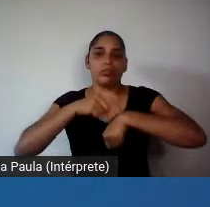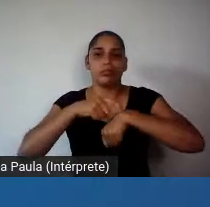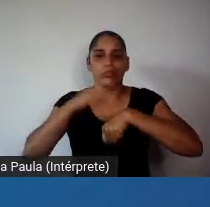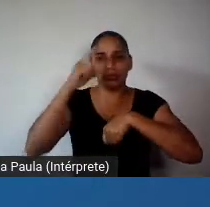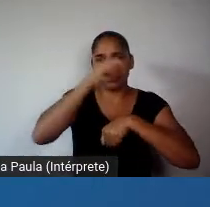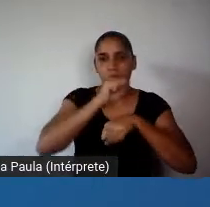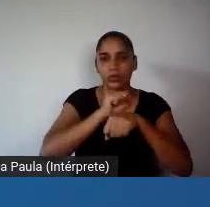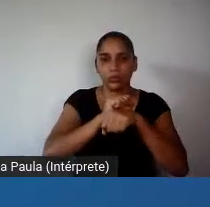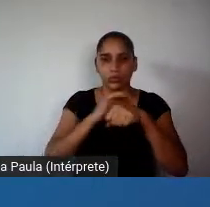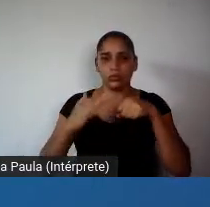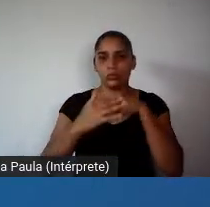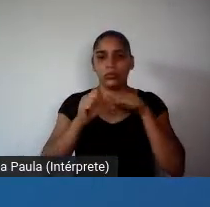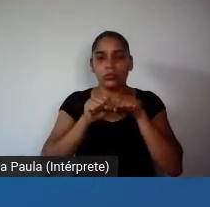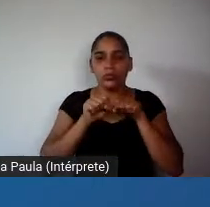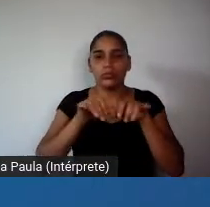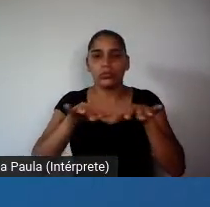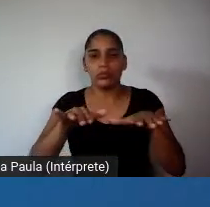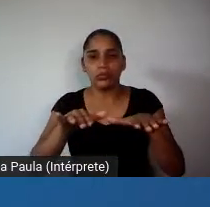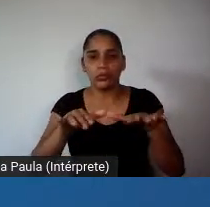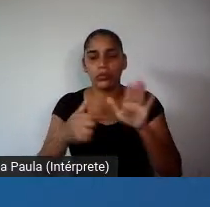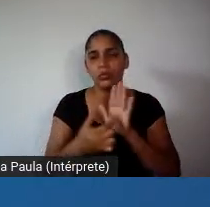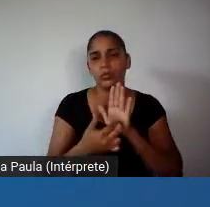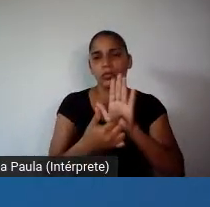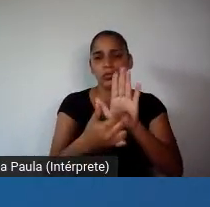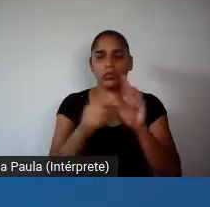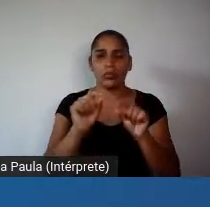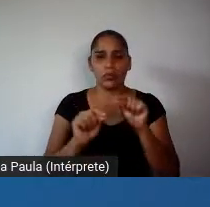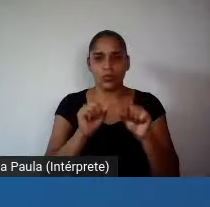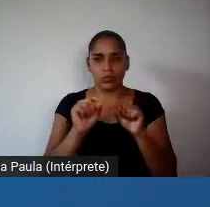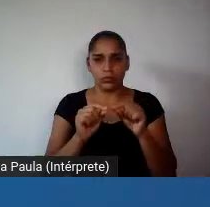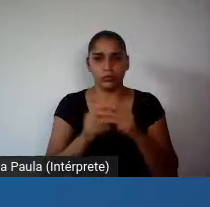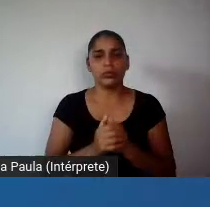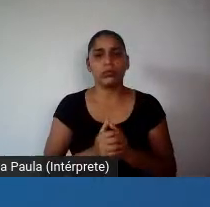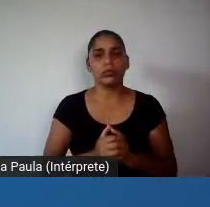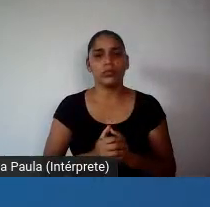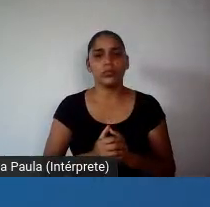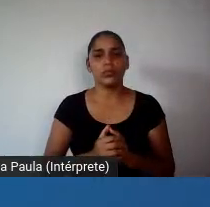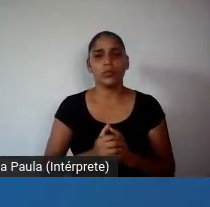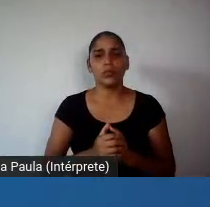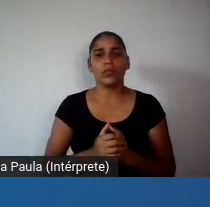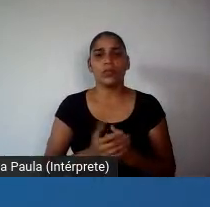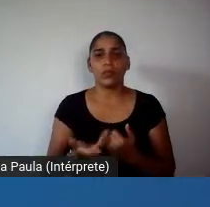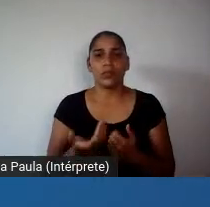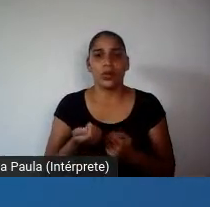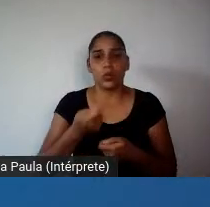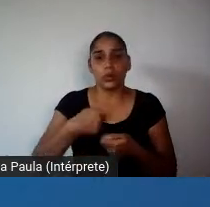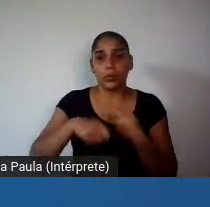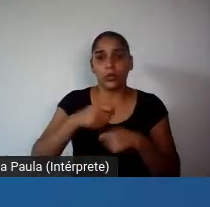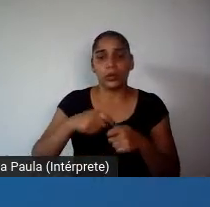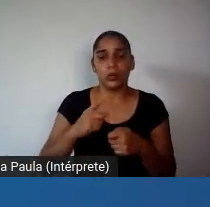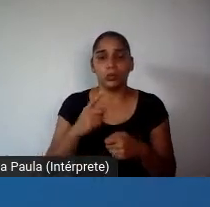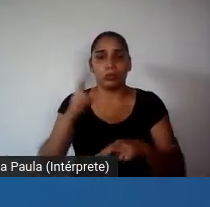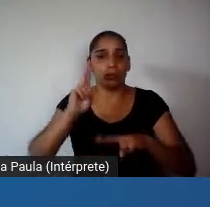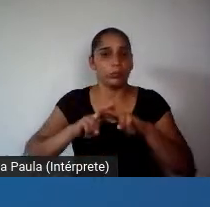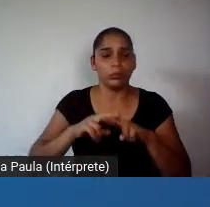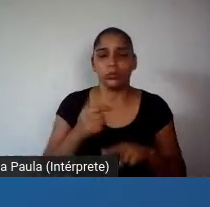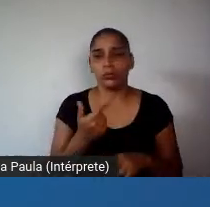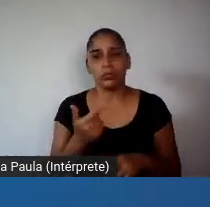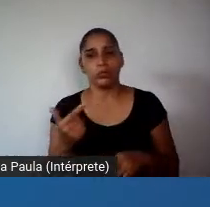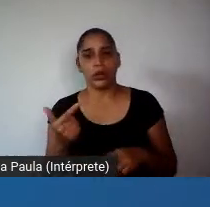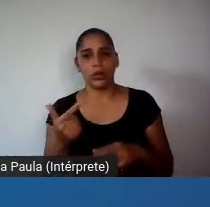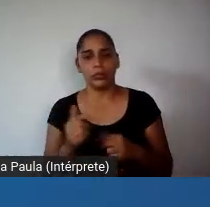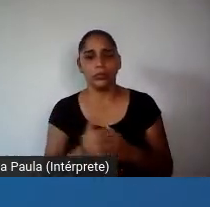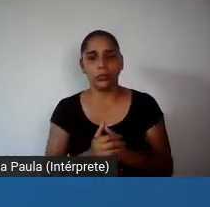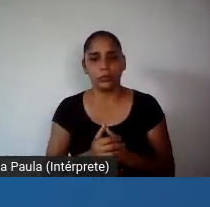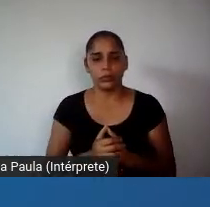o que representou, aonde eu vou dizer, o capital sem amarras, inclusive com o risco da sua própria,